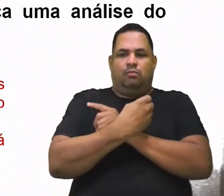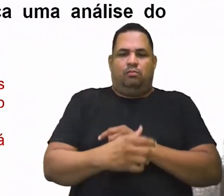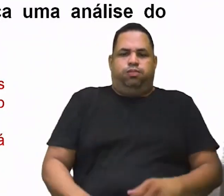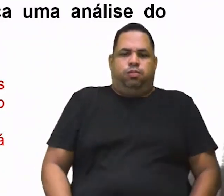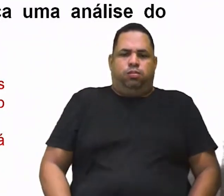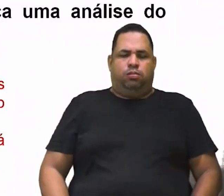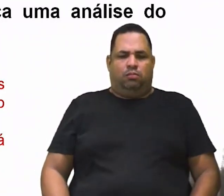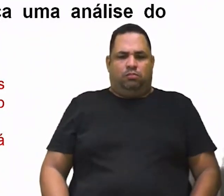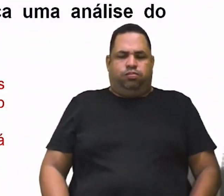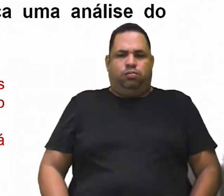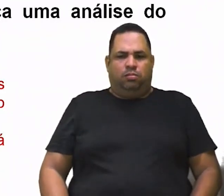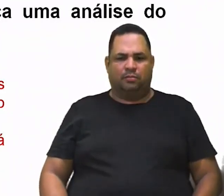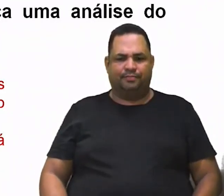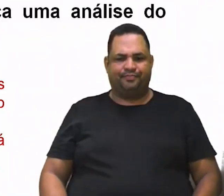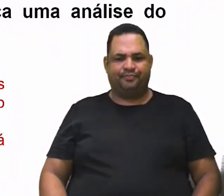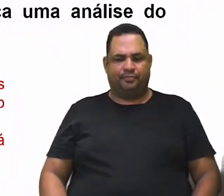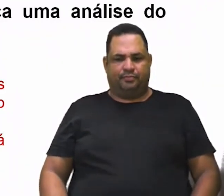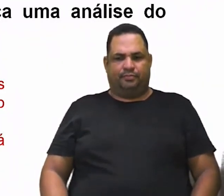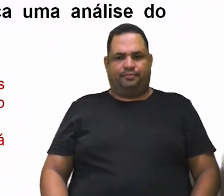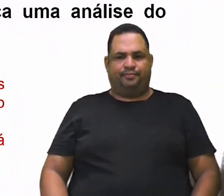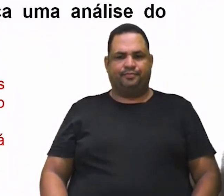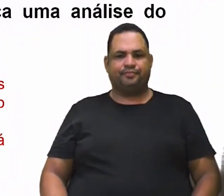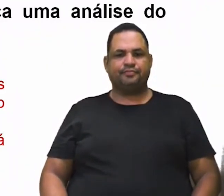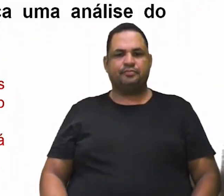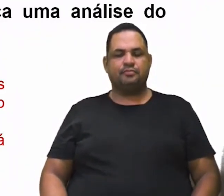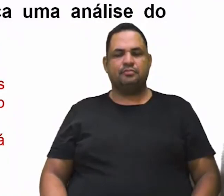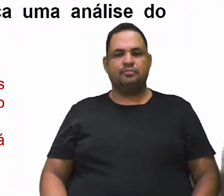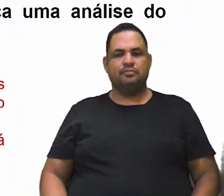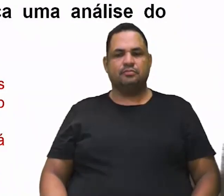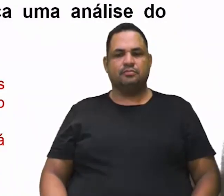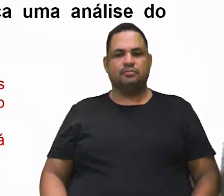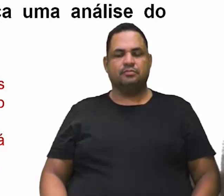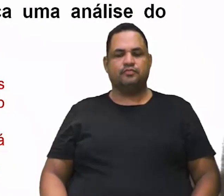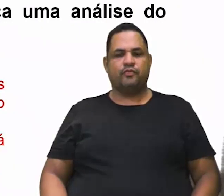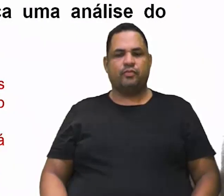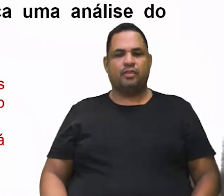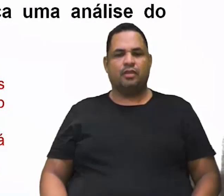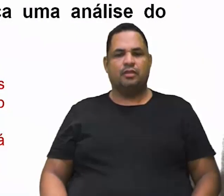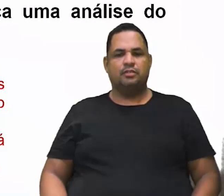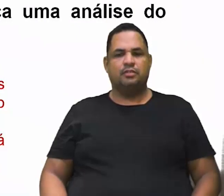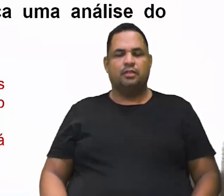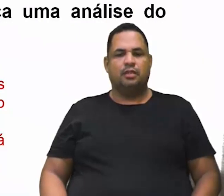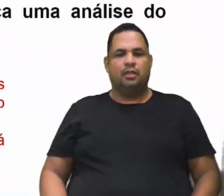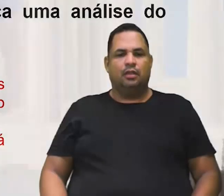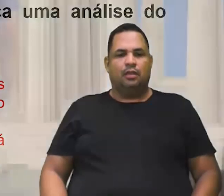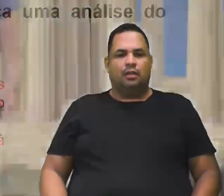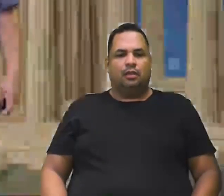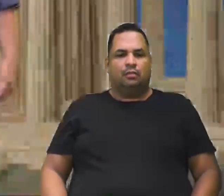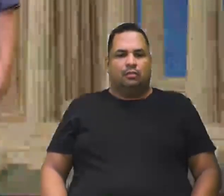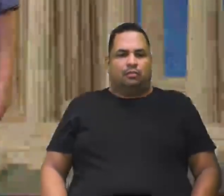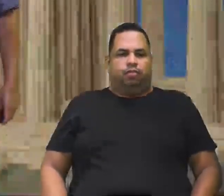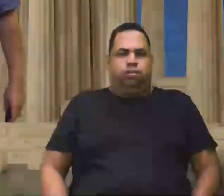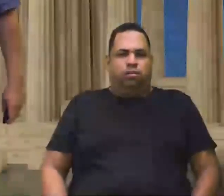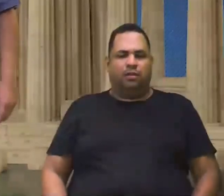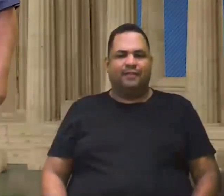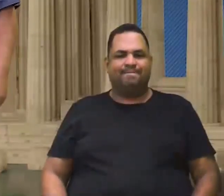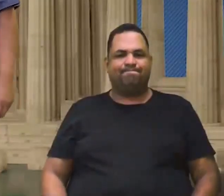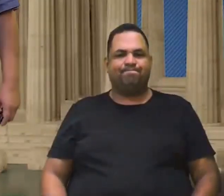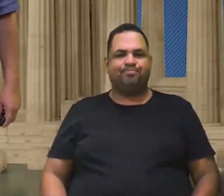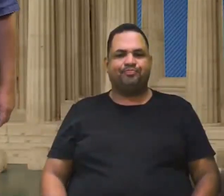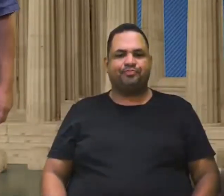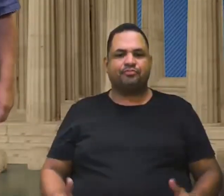a fazer uma análise comportamental das promessas. De alguns políticos que aparecem para fazer isso.